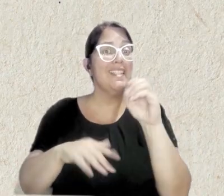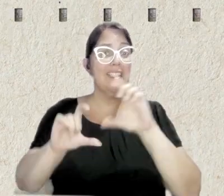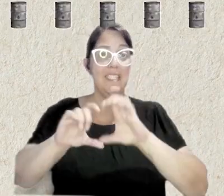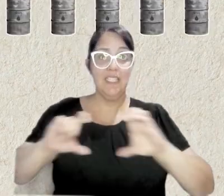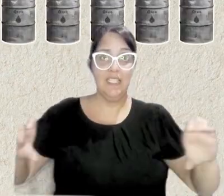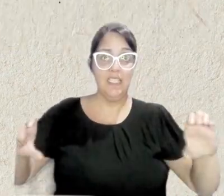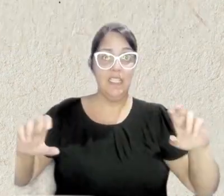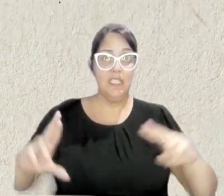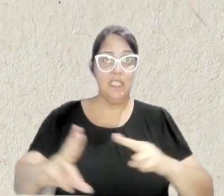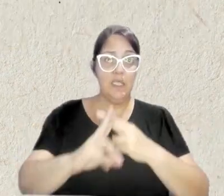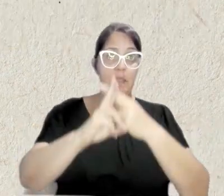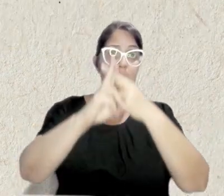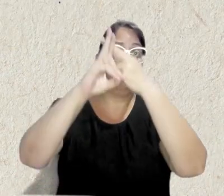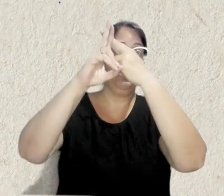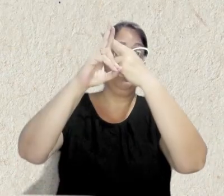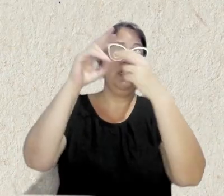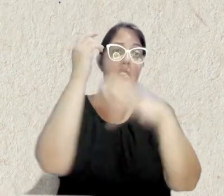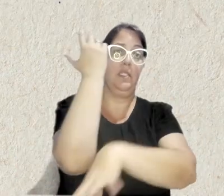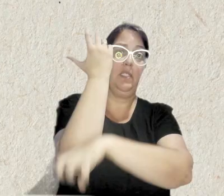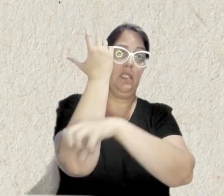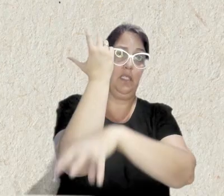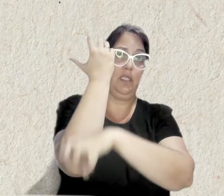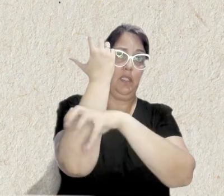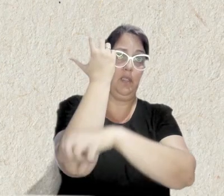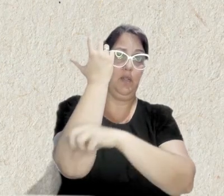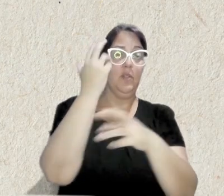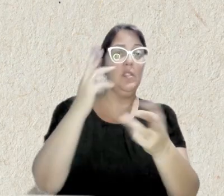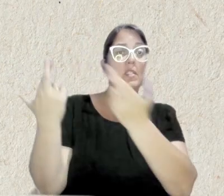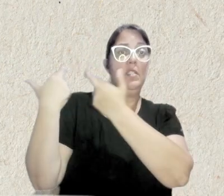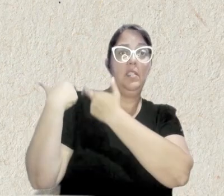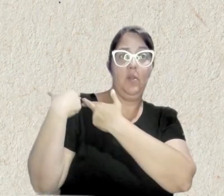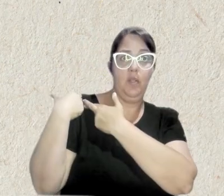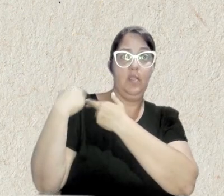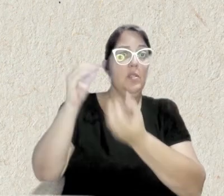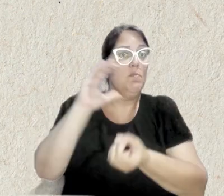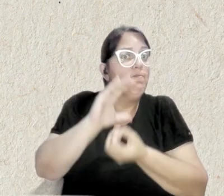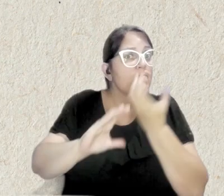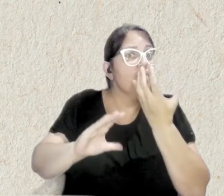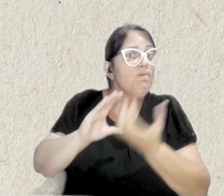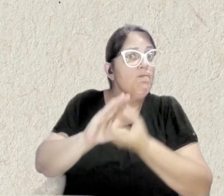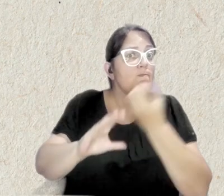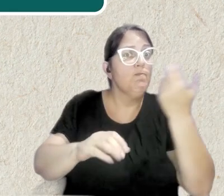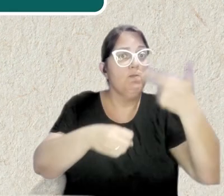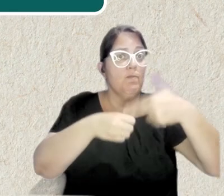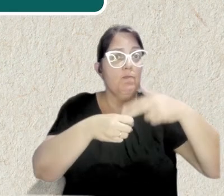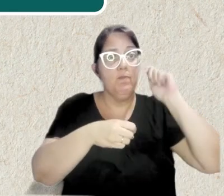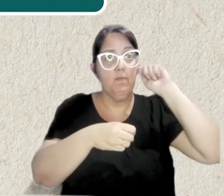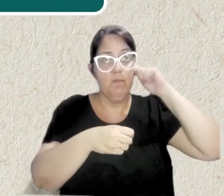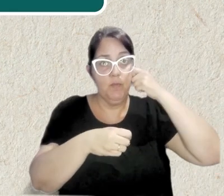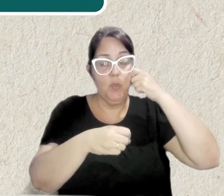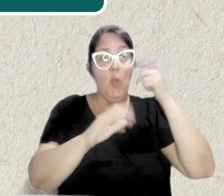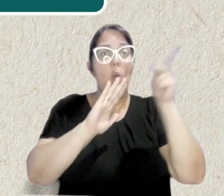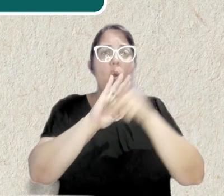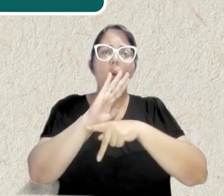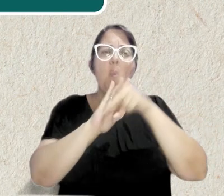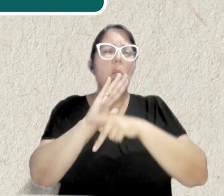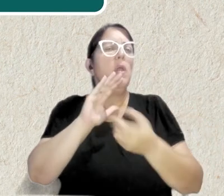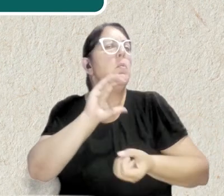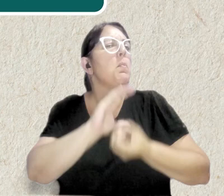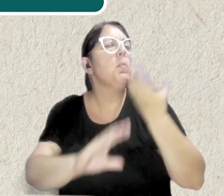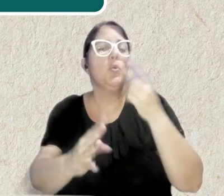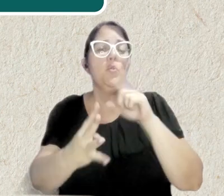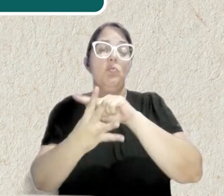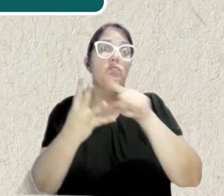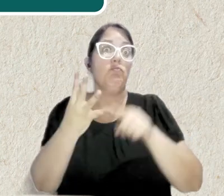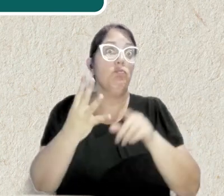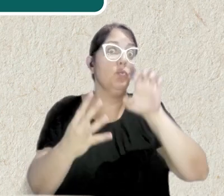% da produção de petróleo no Brasil. O plano está sendo construído a partir de 4 eixos. Cada eixo é